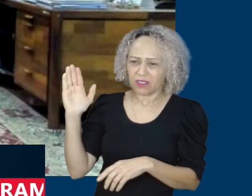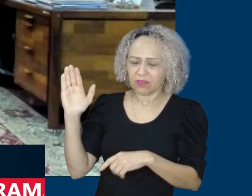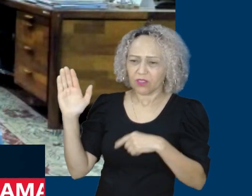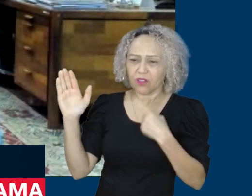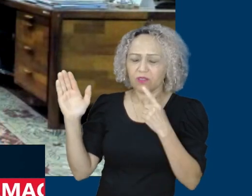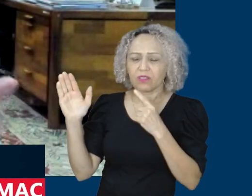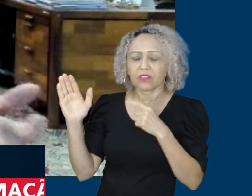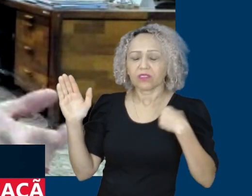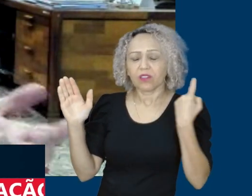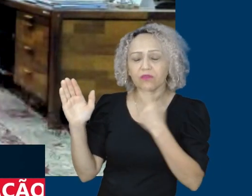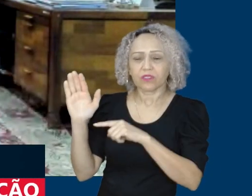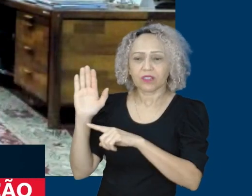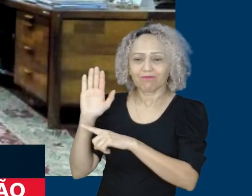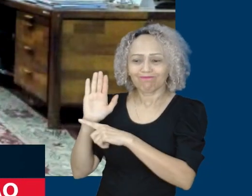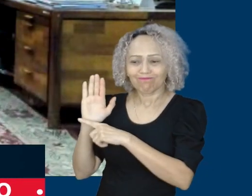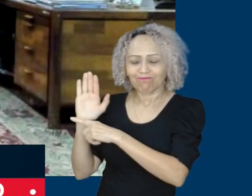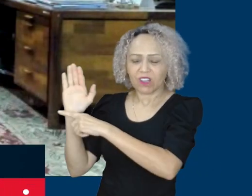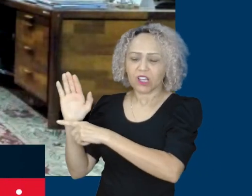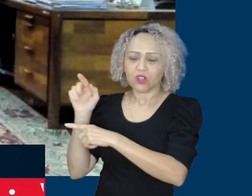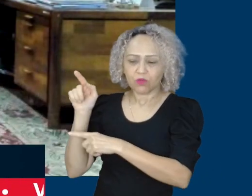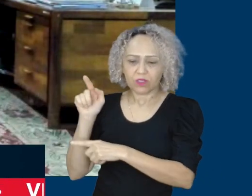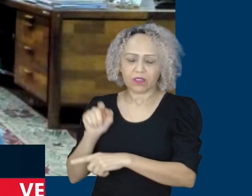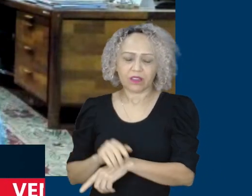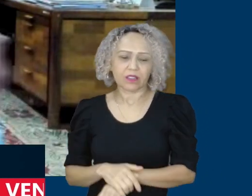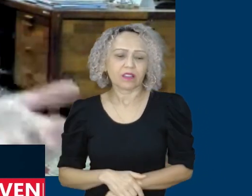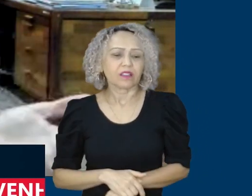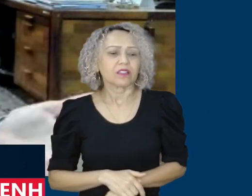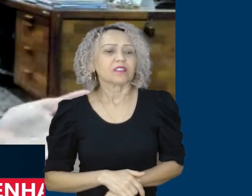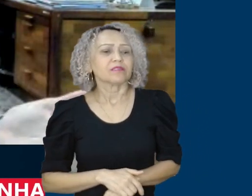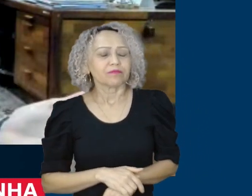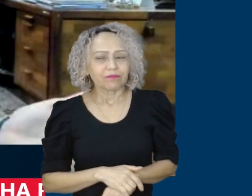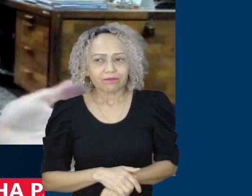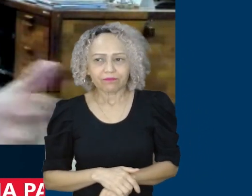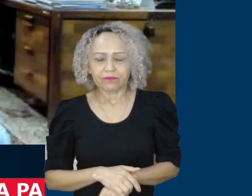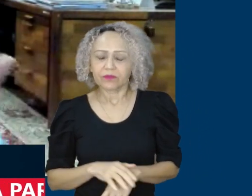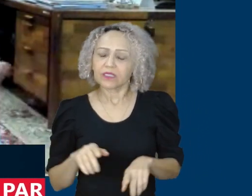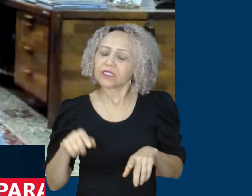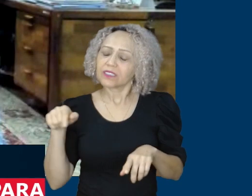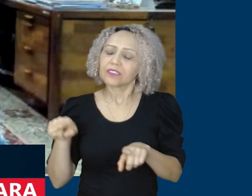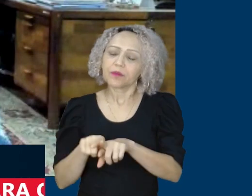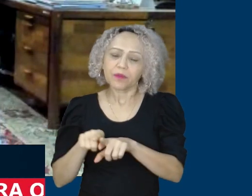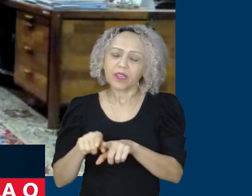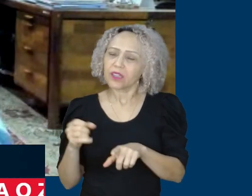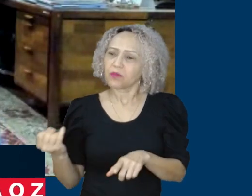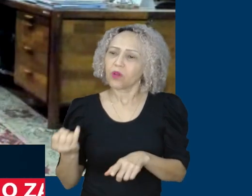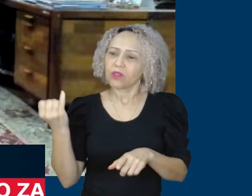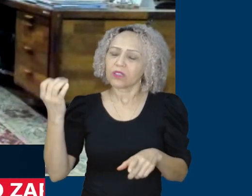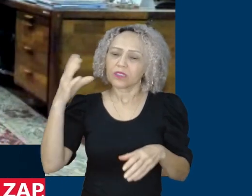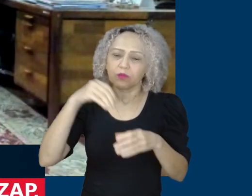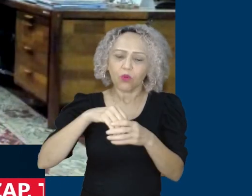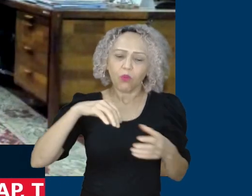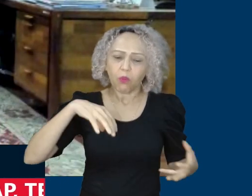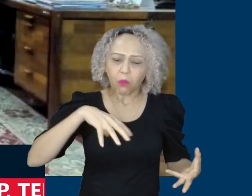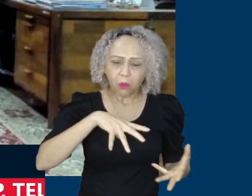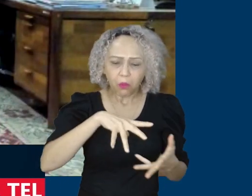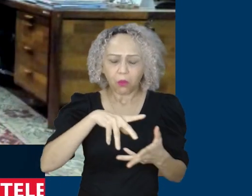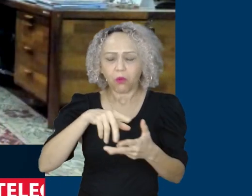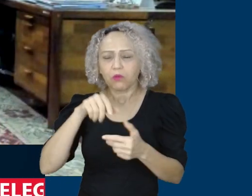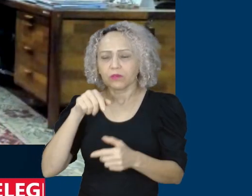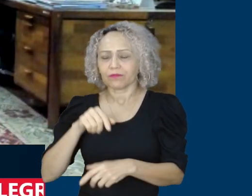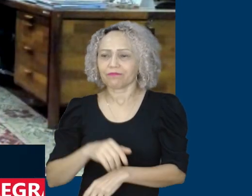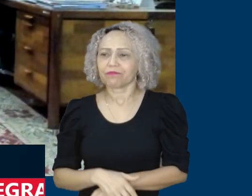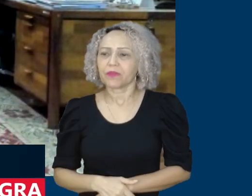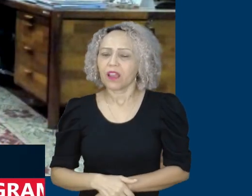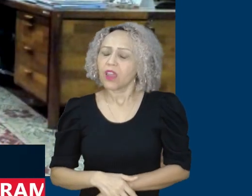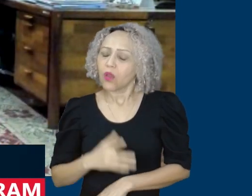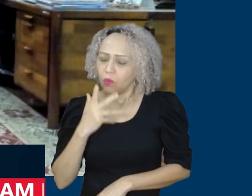processo de inovação que nós construímos aqui, isso vale para o mundo, então eu creio que mais uma vez o Conselhão